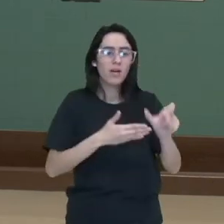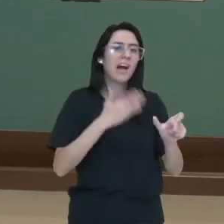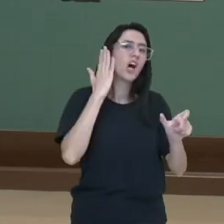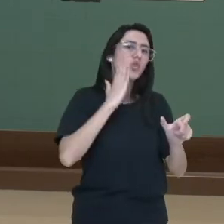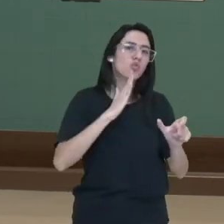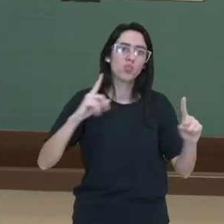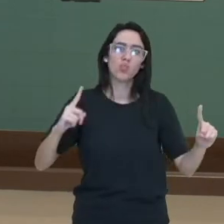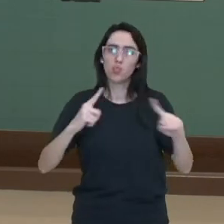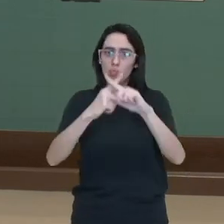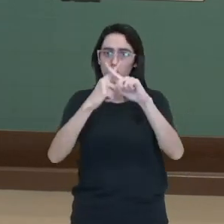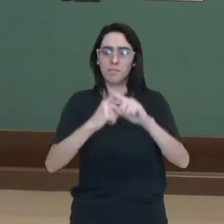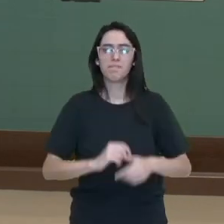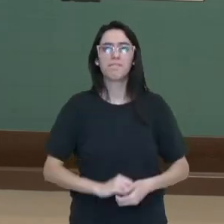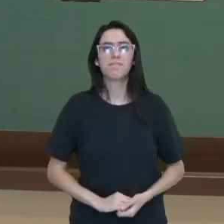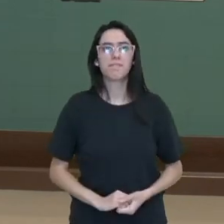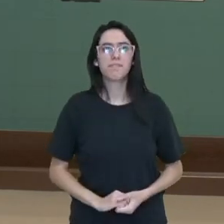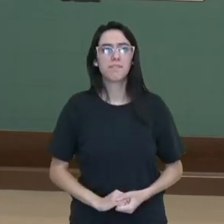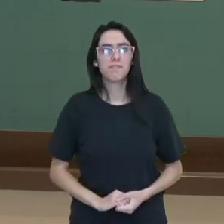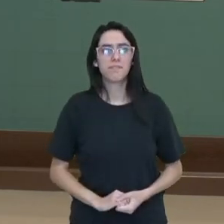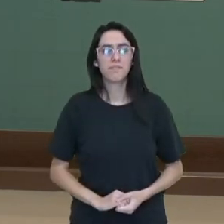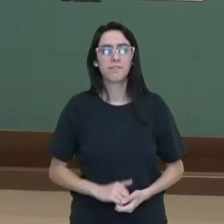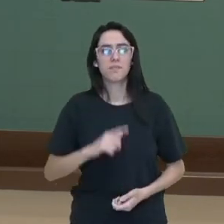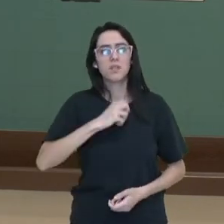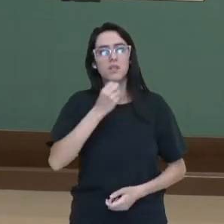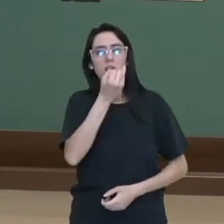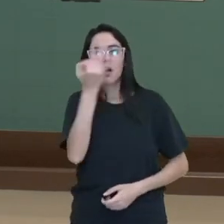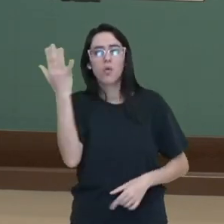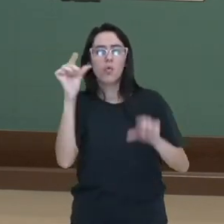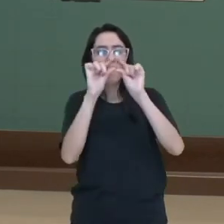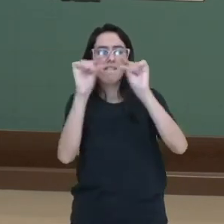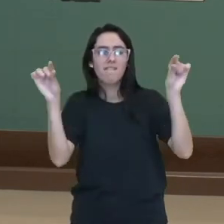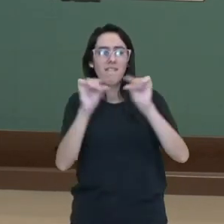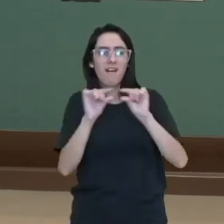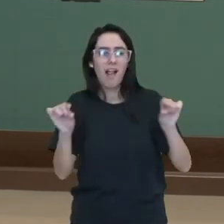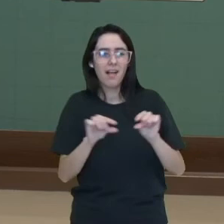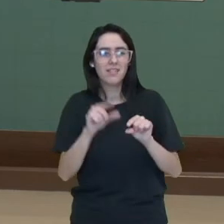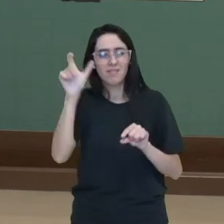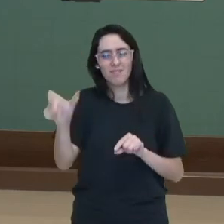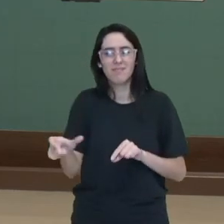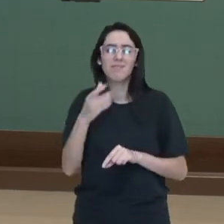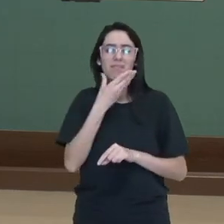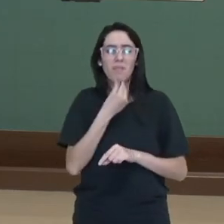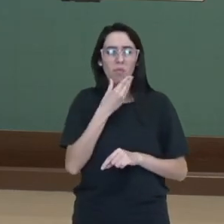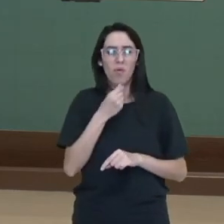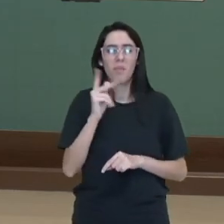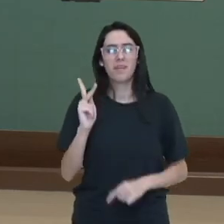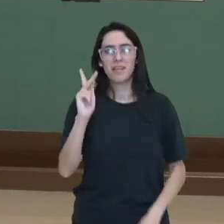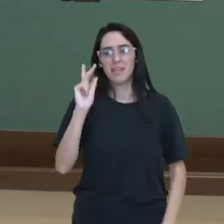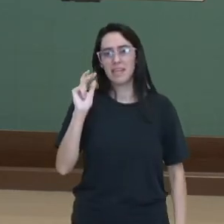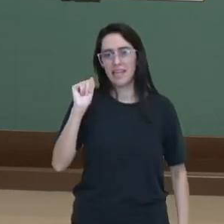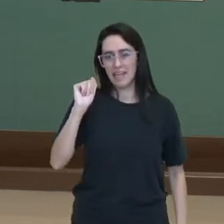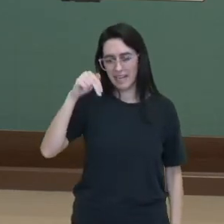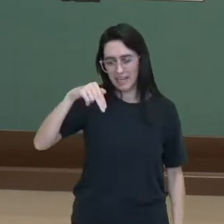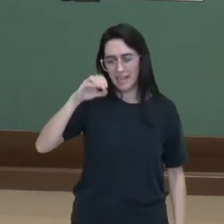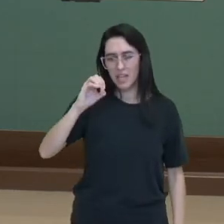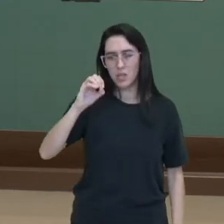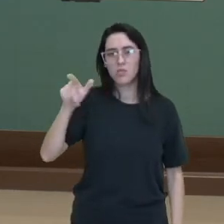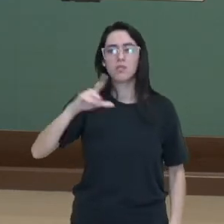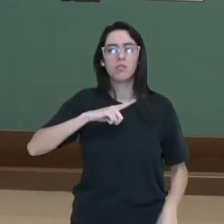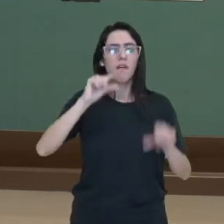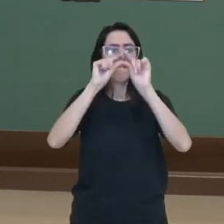de azul. Algumas frases do Jigoro Kano, né? O mestre Jigoro, ele tinha várias frases, assim,